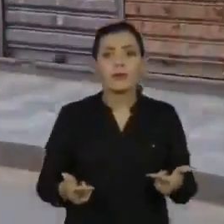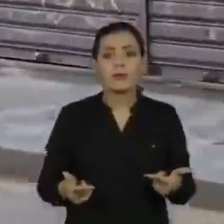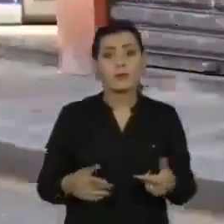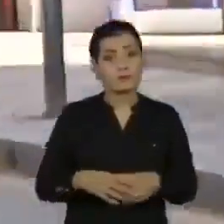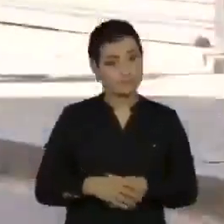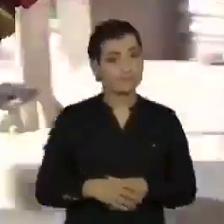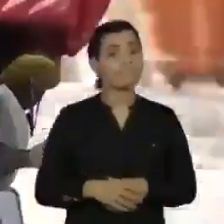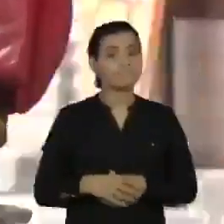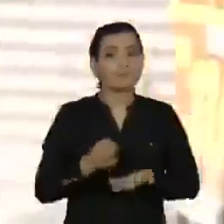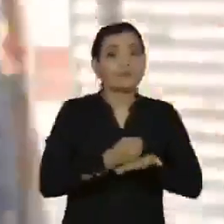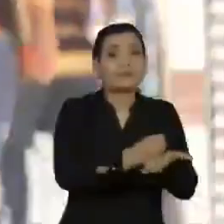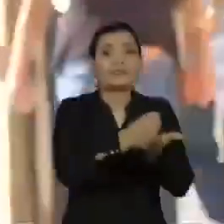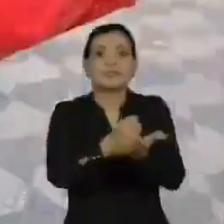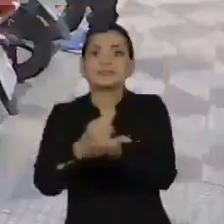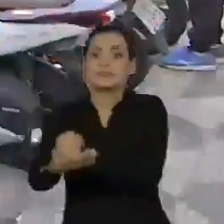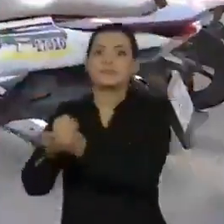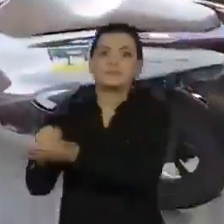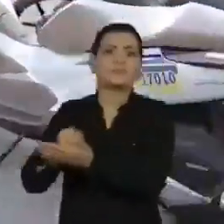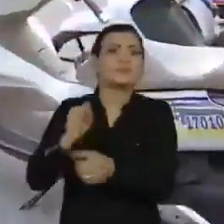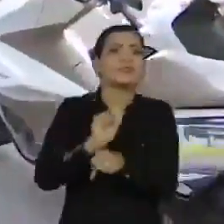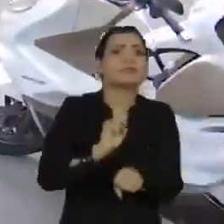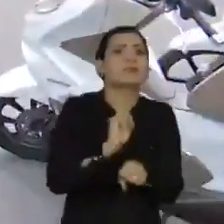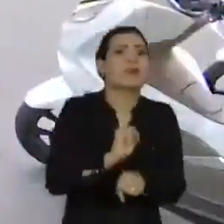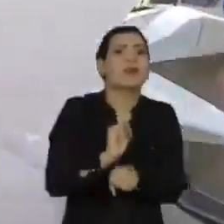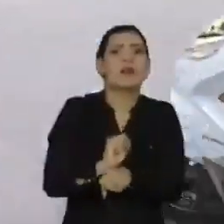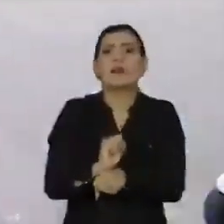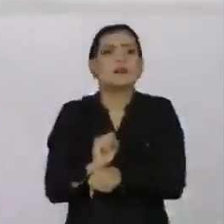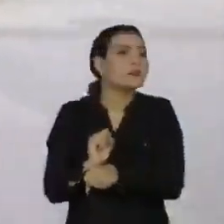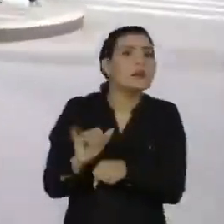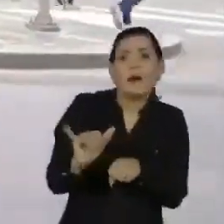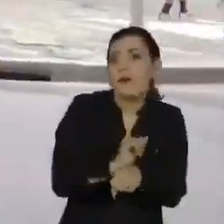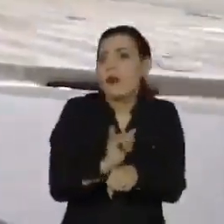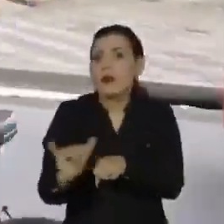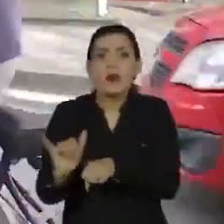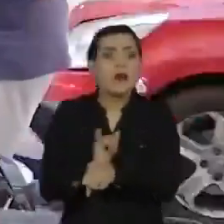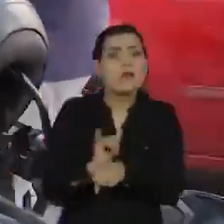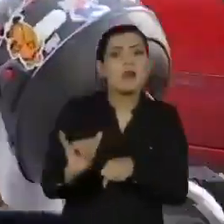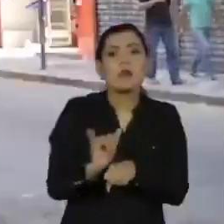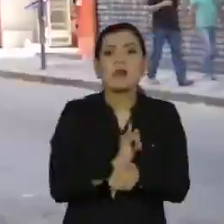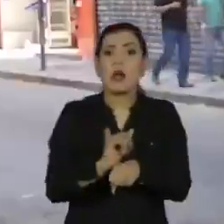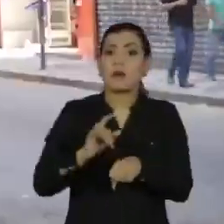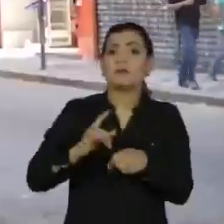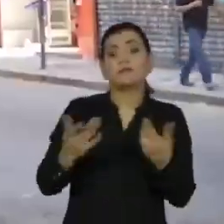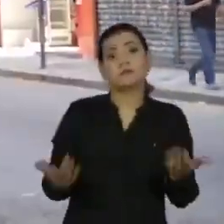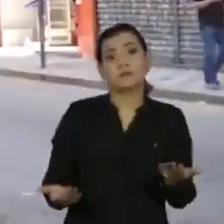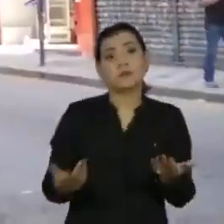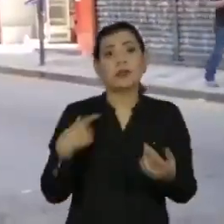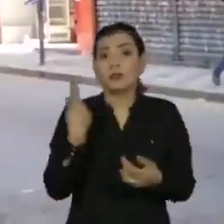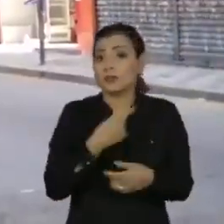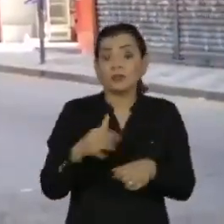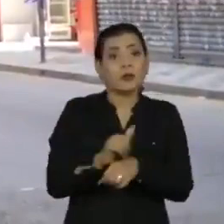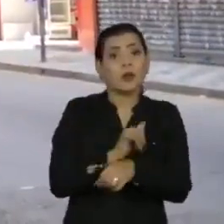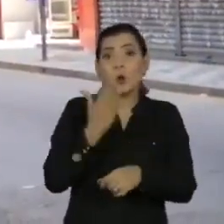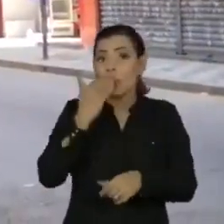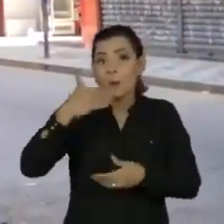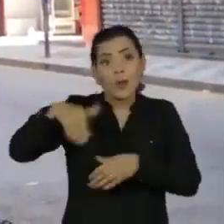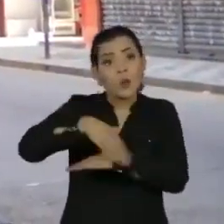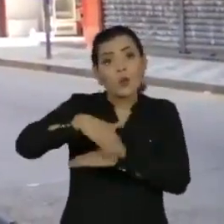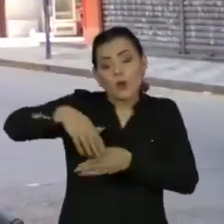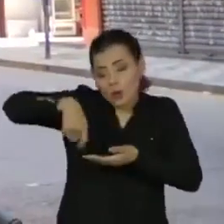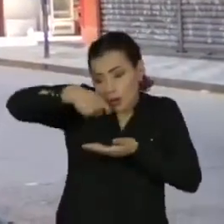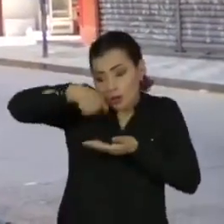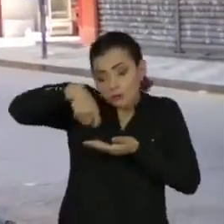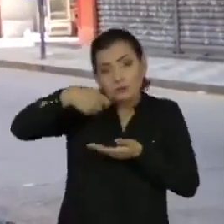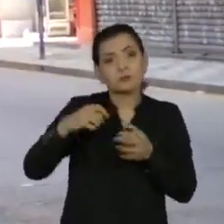Entre uma entrega e outra, esperar e se virar para conseguir fazer o básico. A gente tem que comer na rua mesmo,